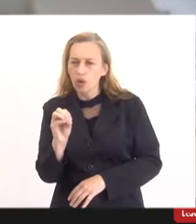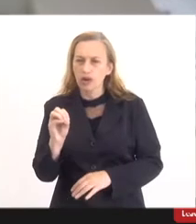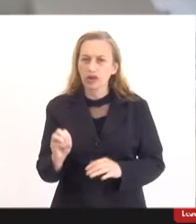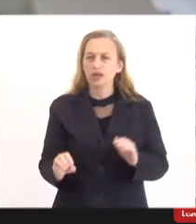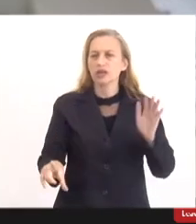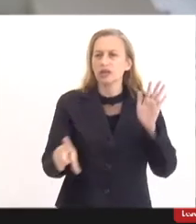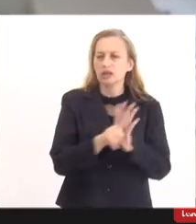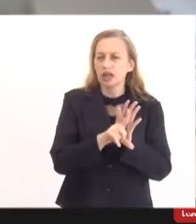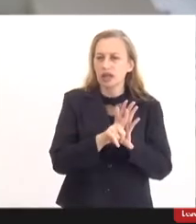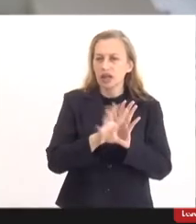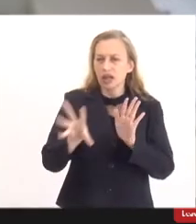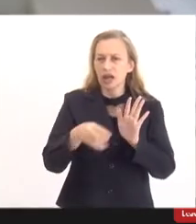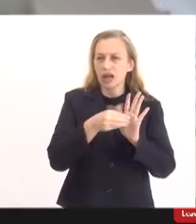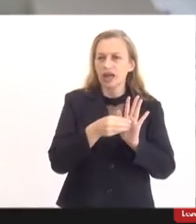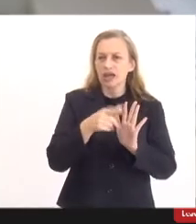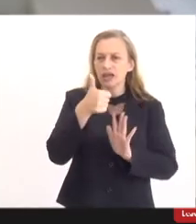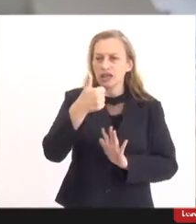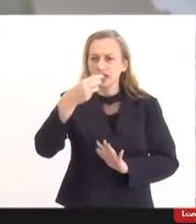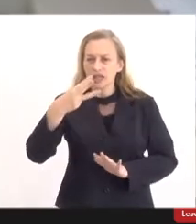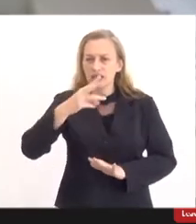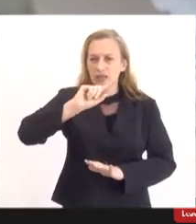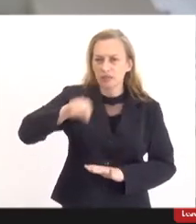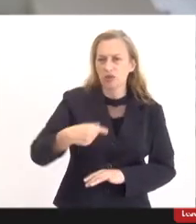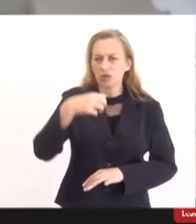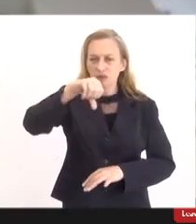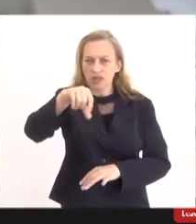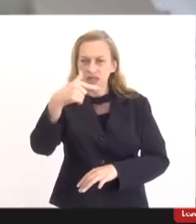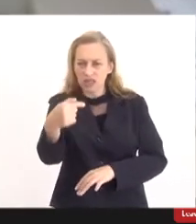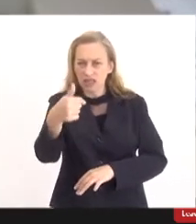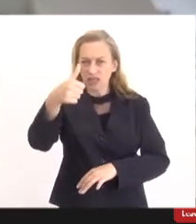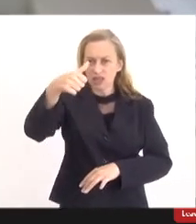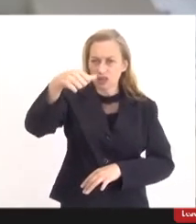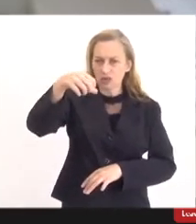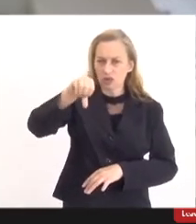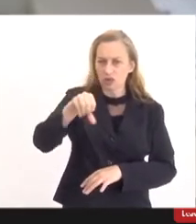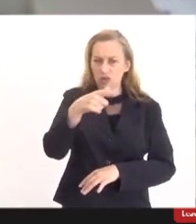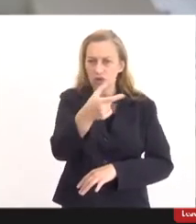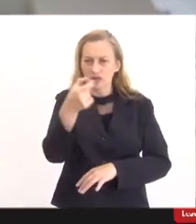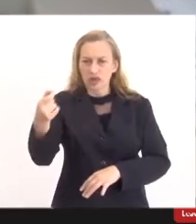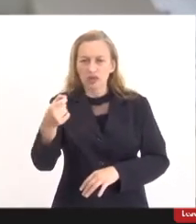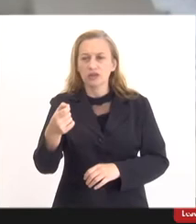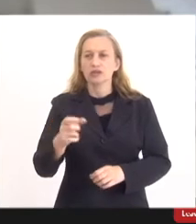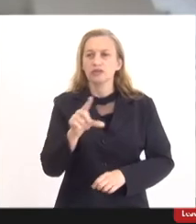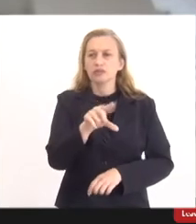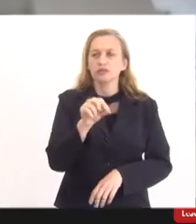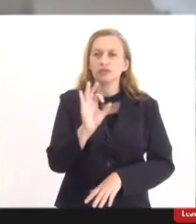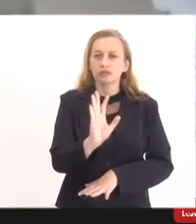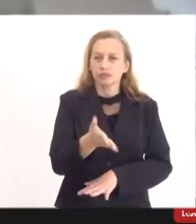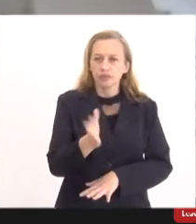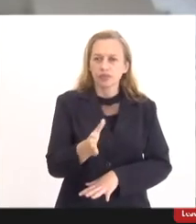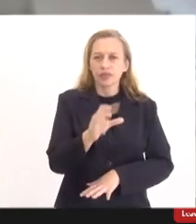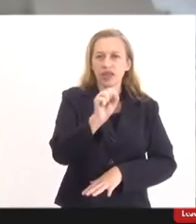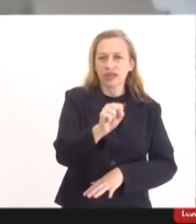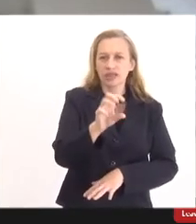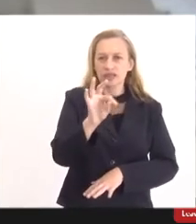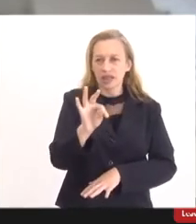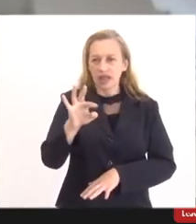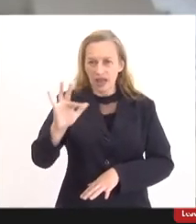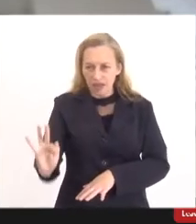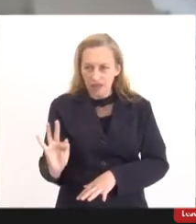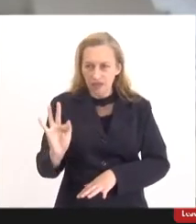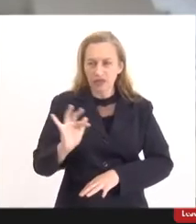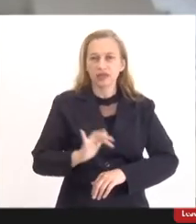.979 de 2020 foi decidida já pelo STF na ADI